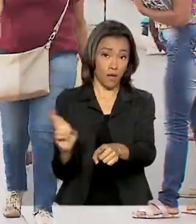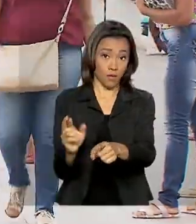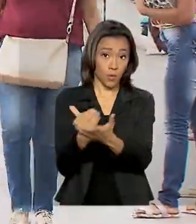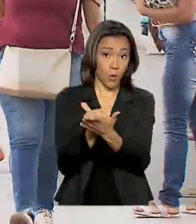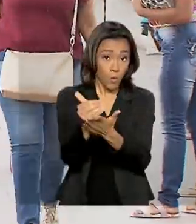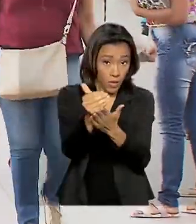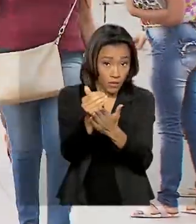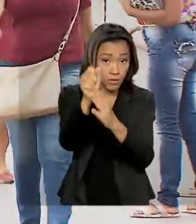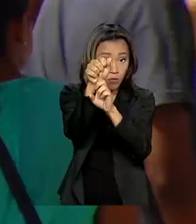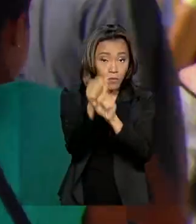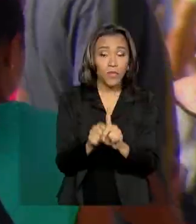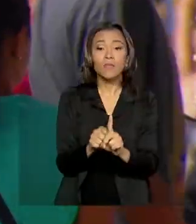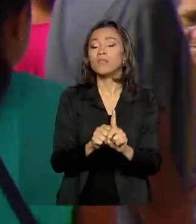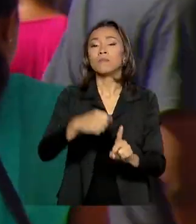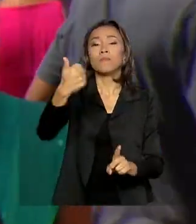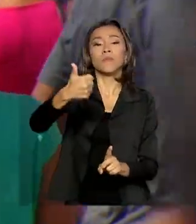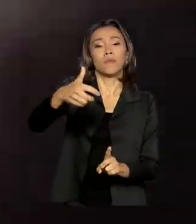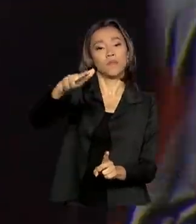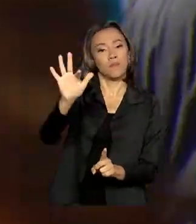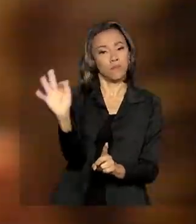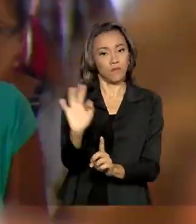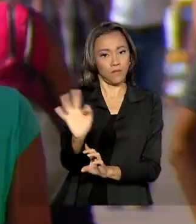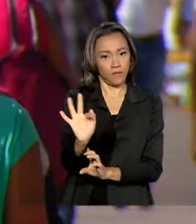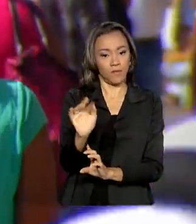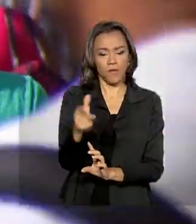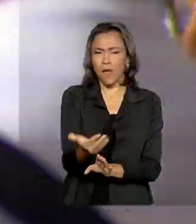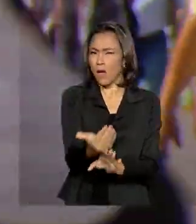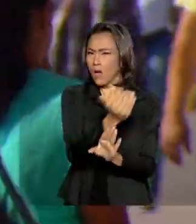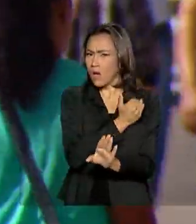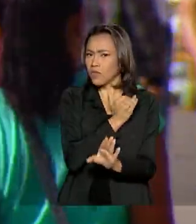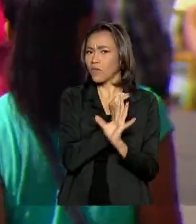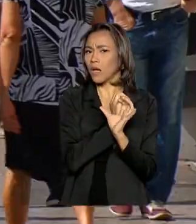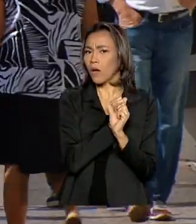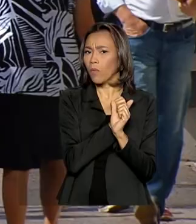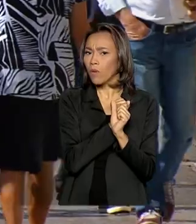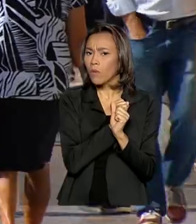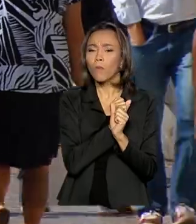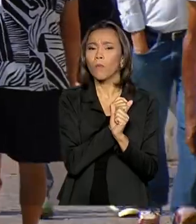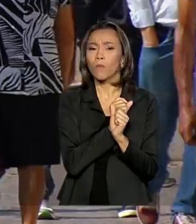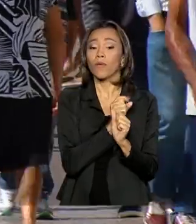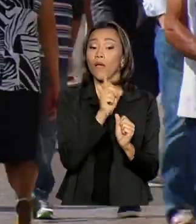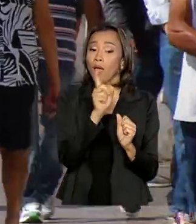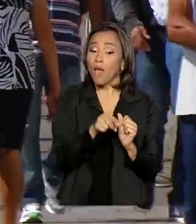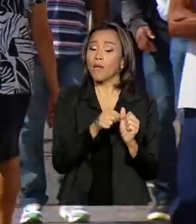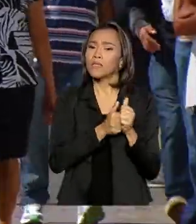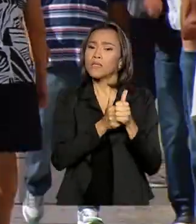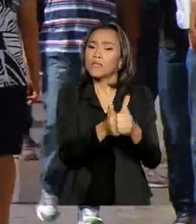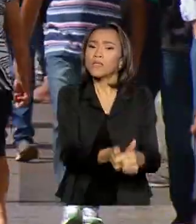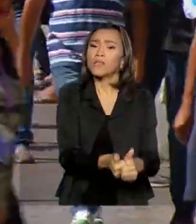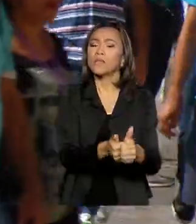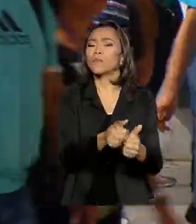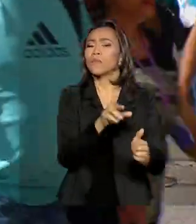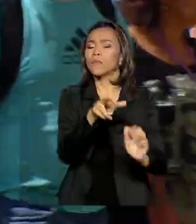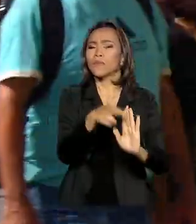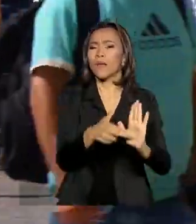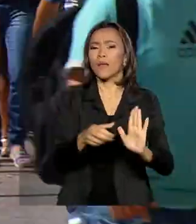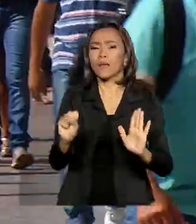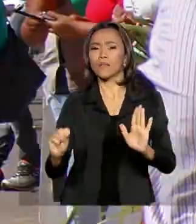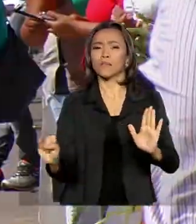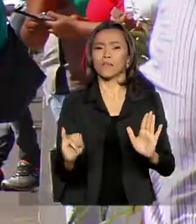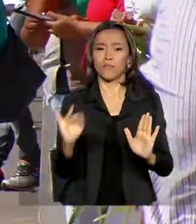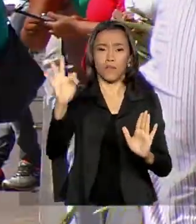dia 1º de fevereiro. O valor calculado inicialmente para este ano se baseou numa previsão de inflação do ano